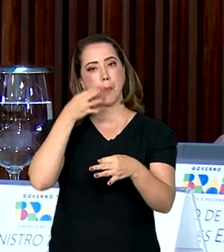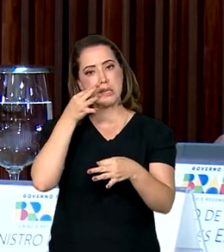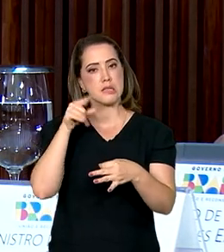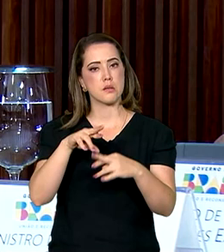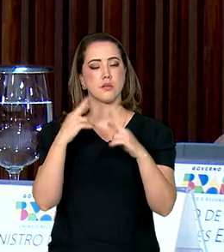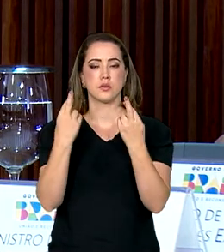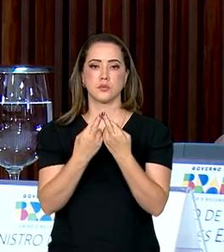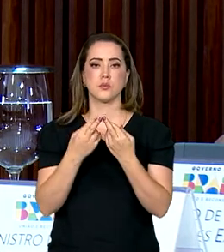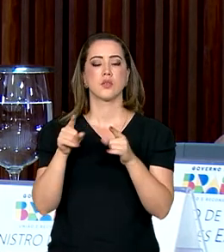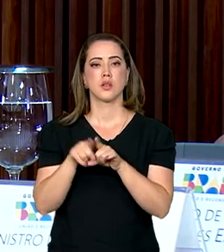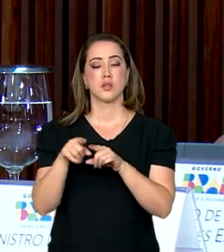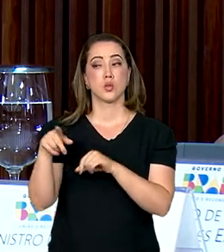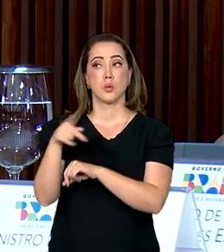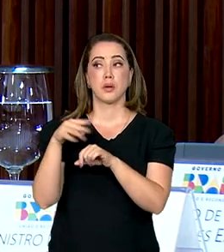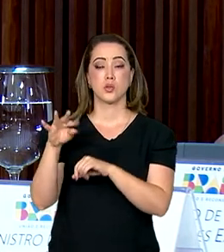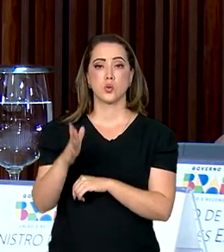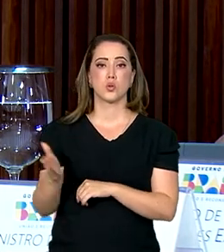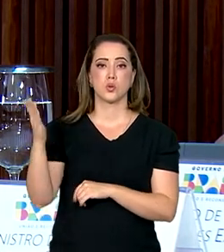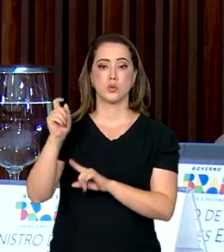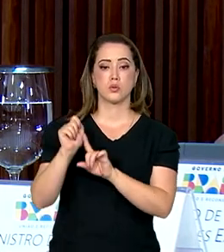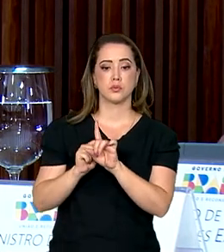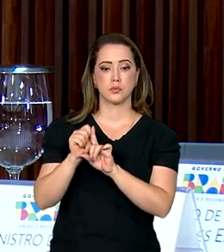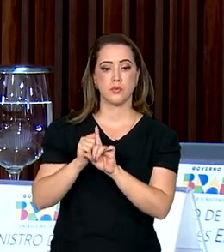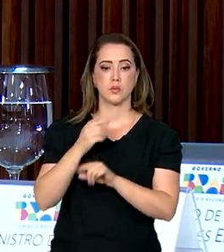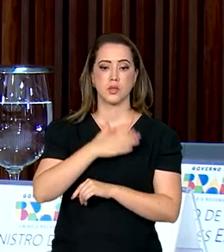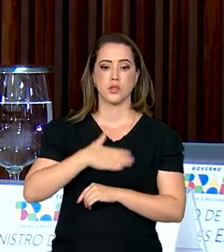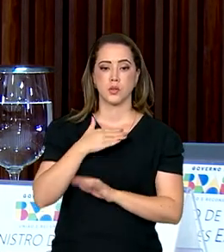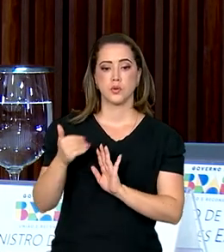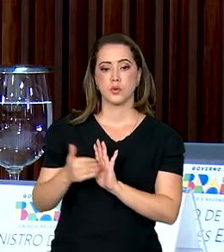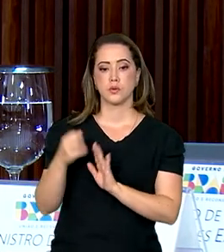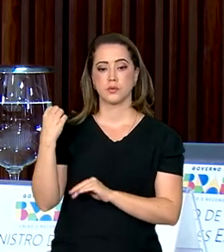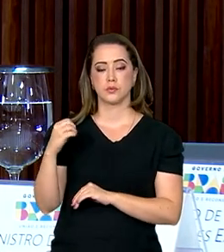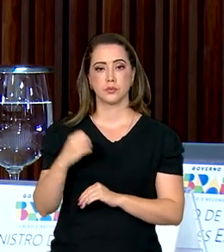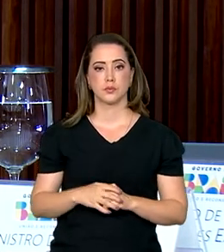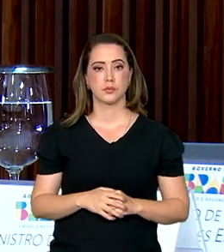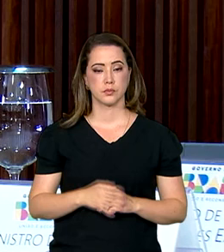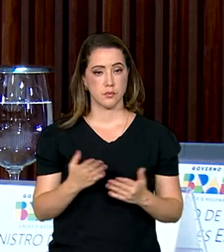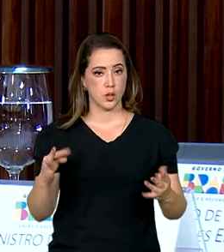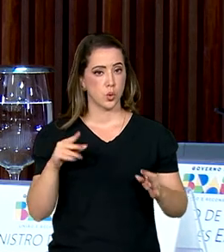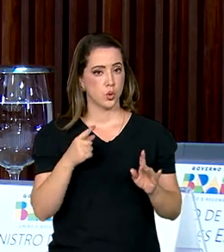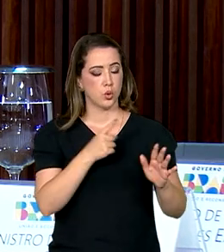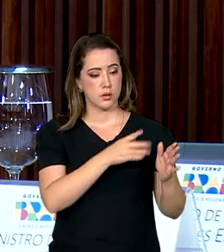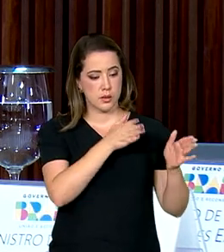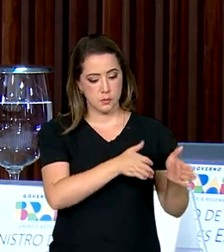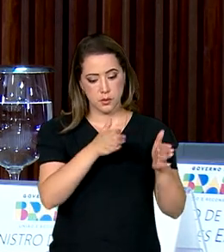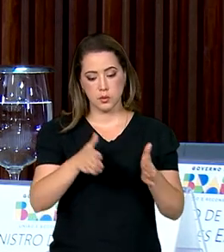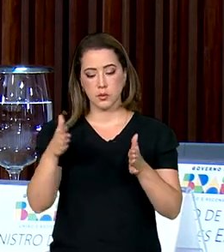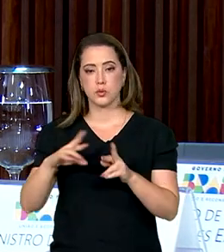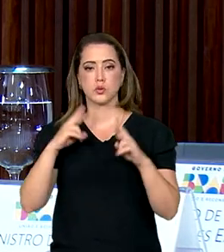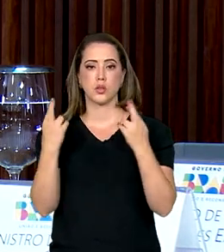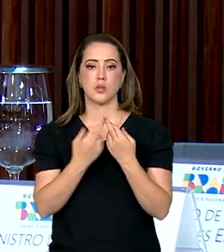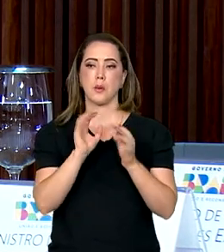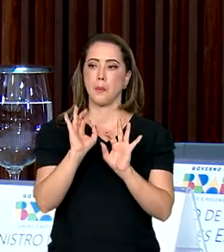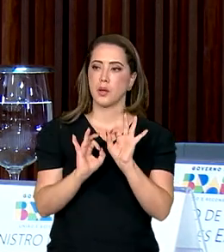distribuídas pelo país, nos meses de agosto a outubro. Toda essa sequência de reunião visa